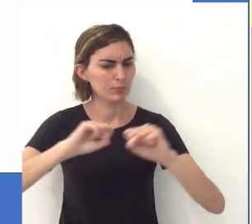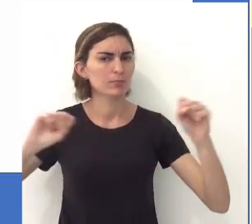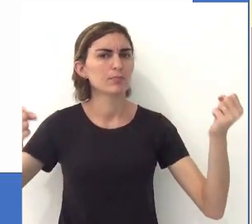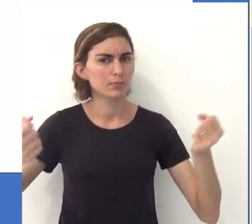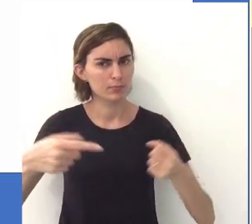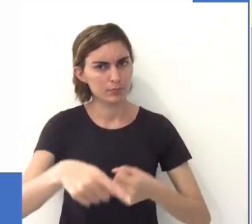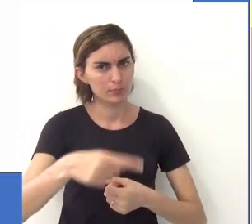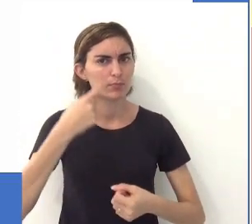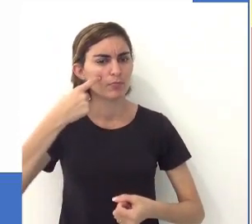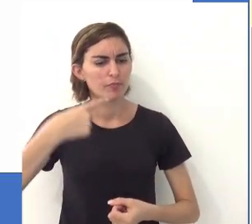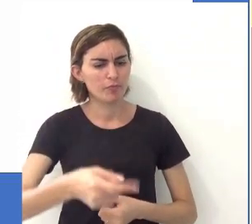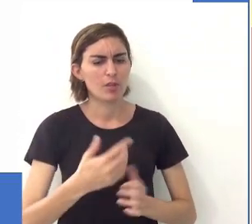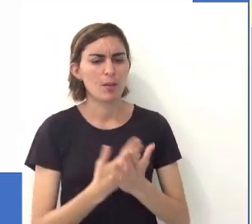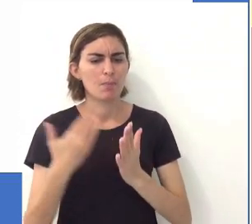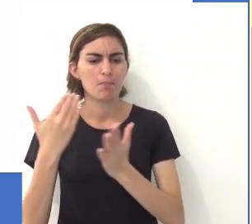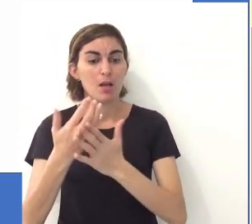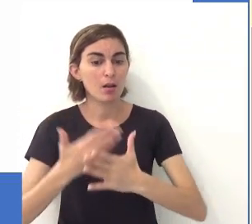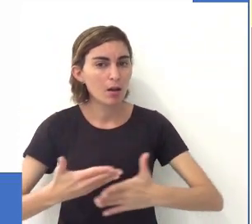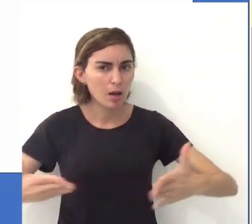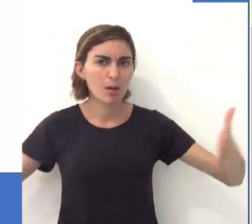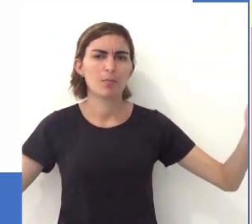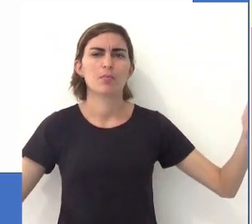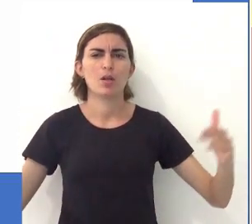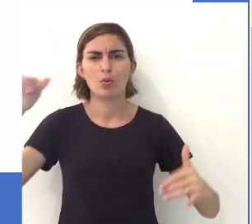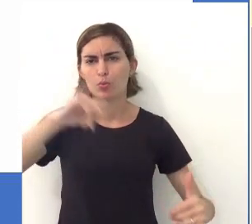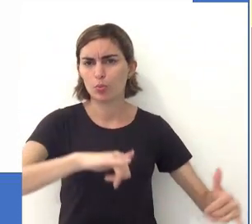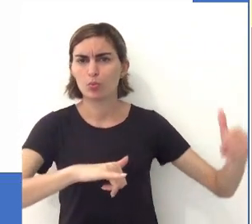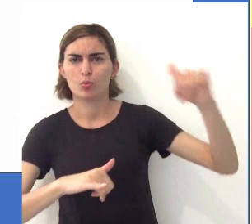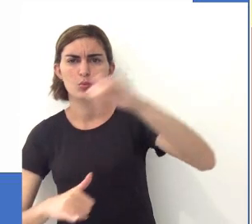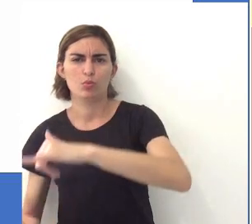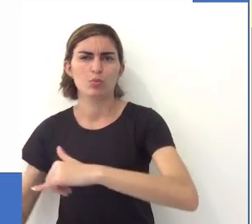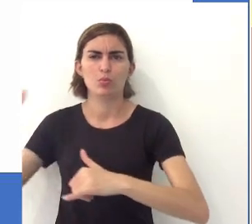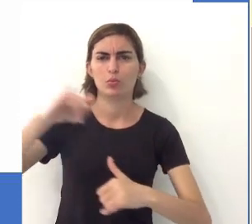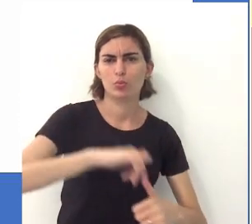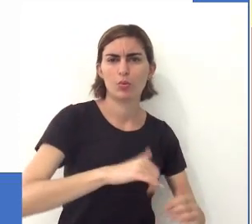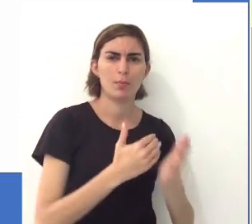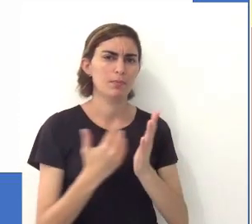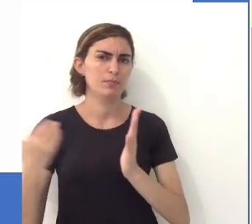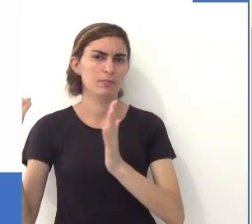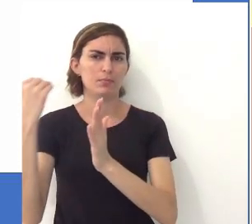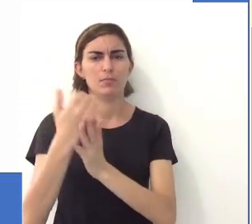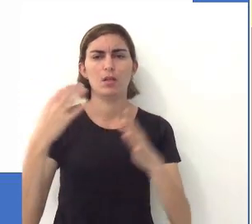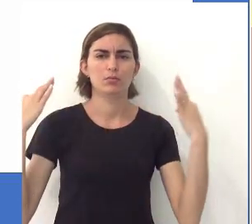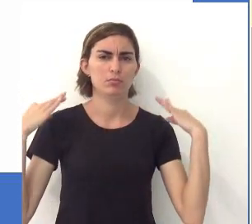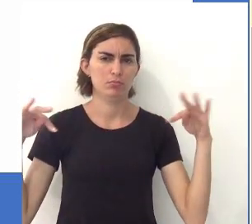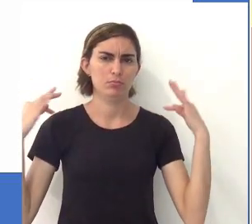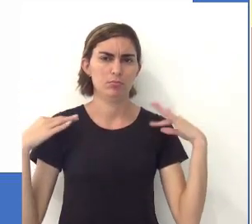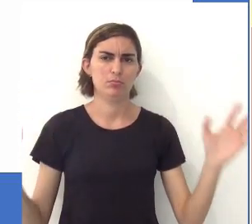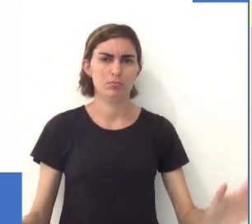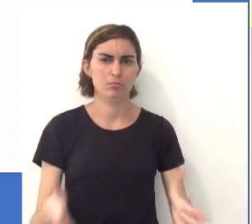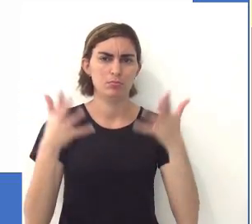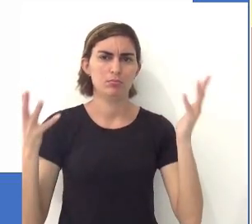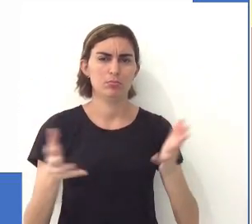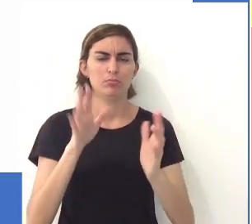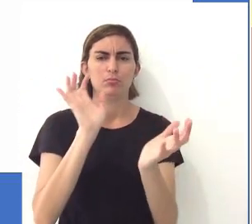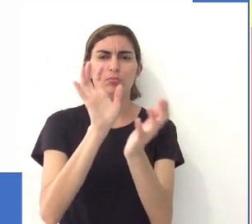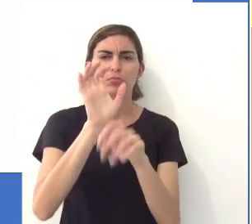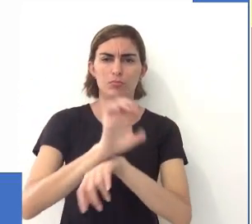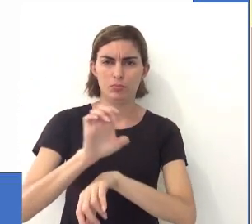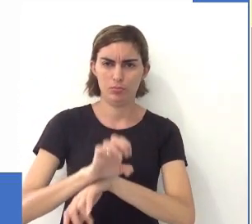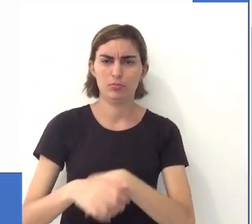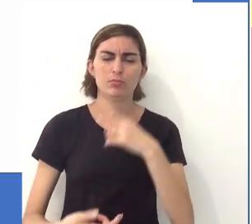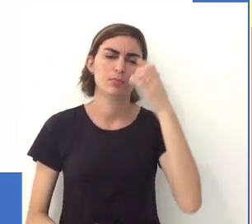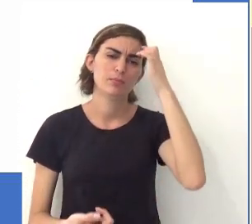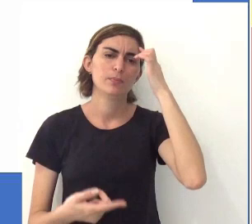para receber esses voos, tá? Cada vez mais eles tentam ampliar a quantidade de voos e isso incentiva cada vez mais o turismo no